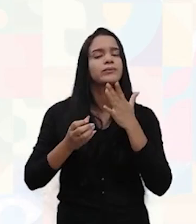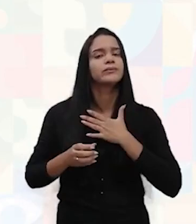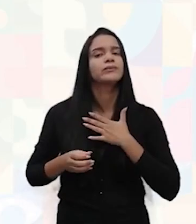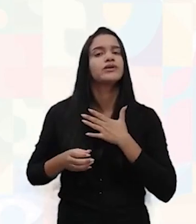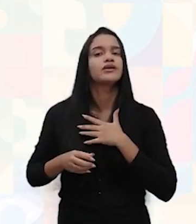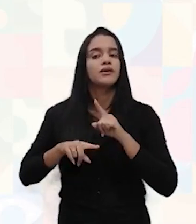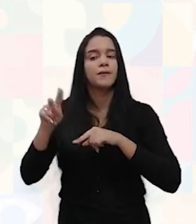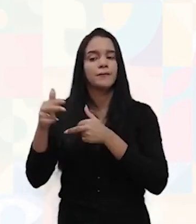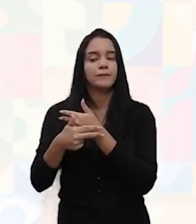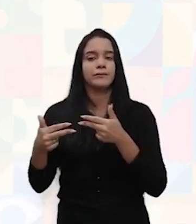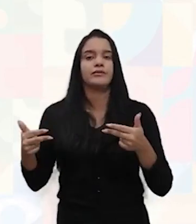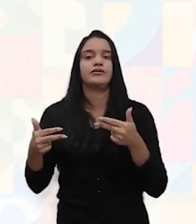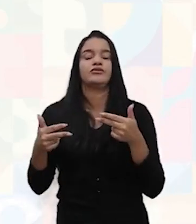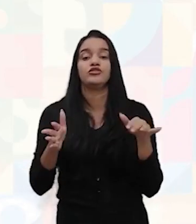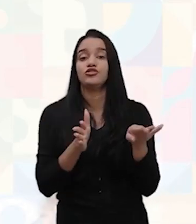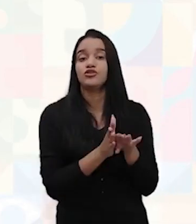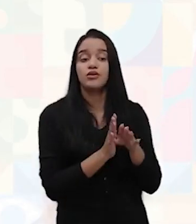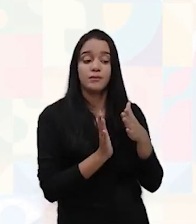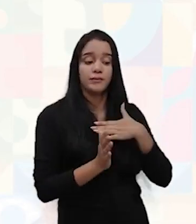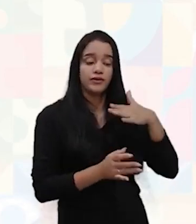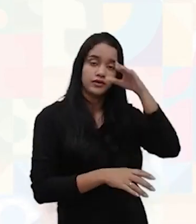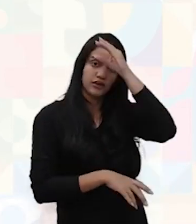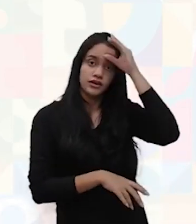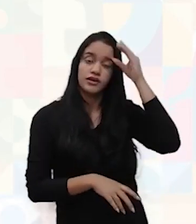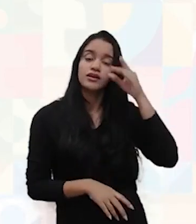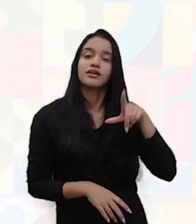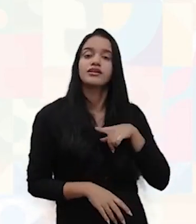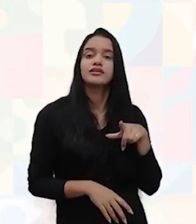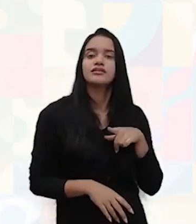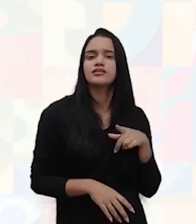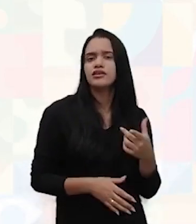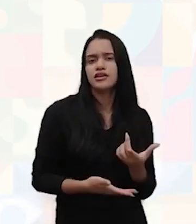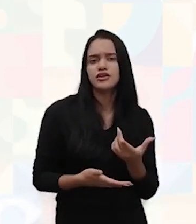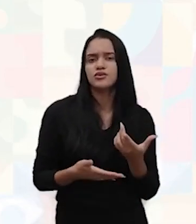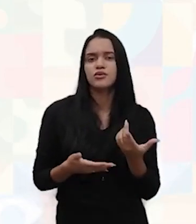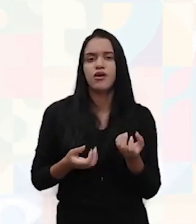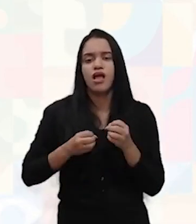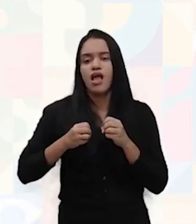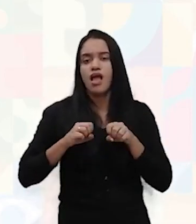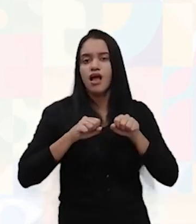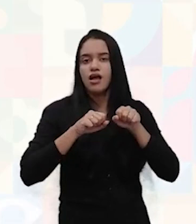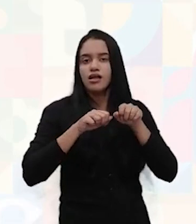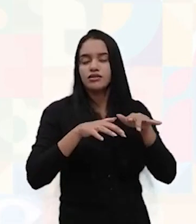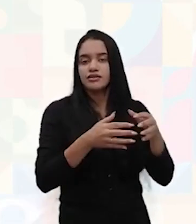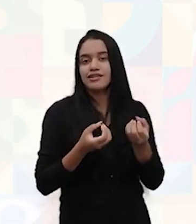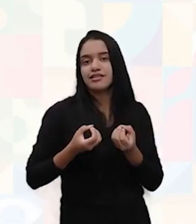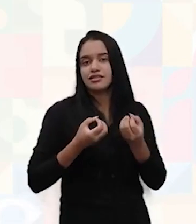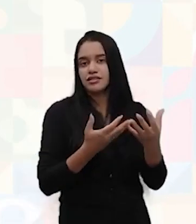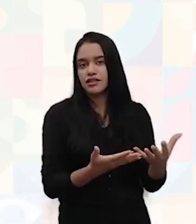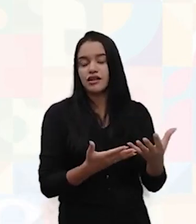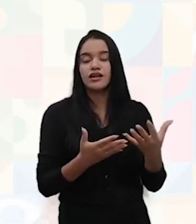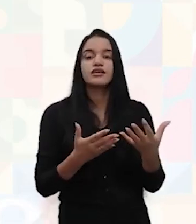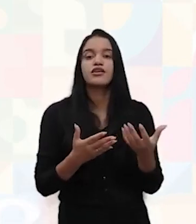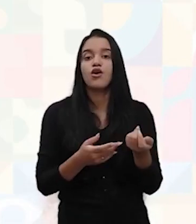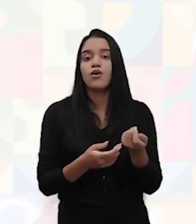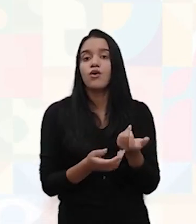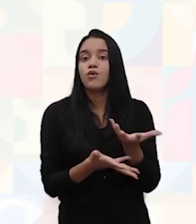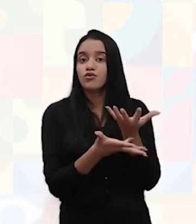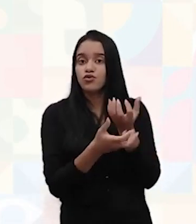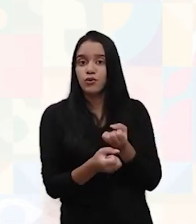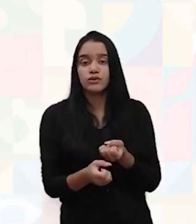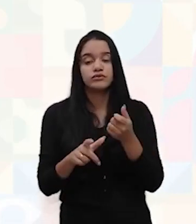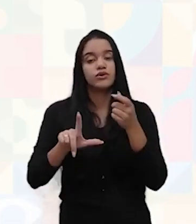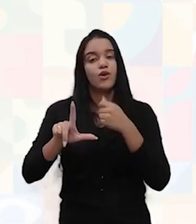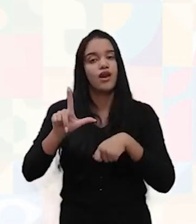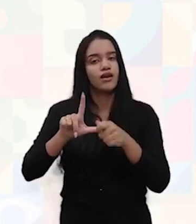cliente? Eu tenho entregas livre, eu tenho algum fornecedor logístico que ele faz essas